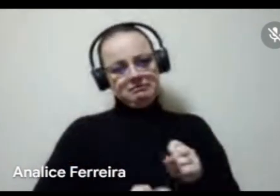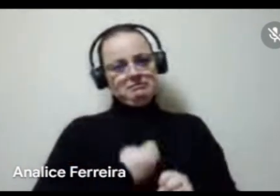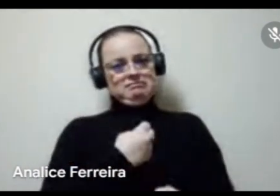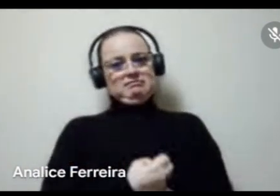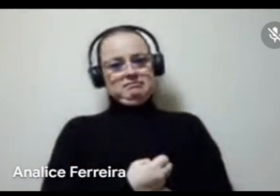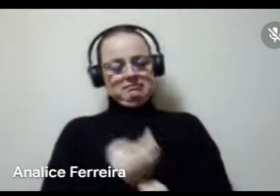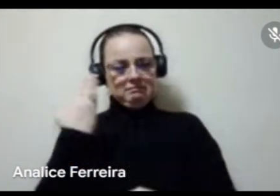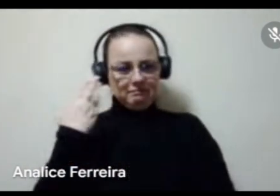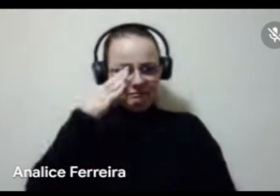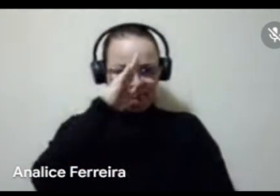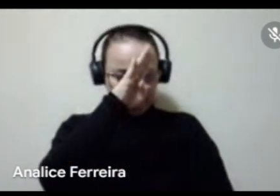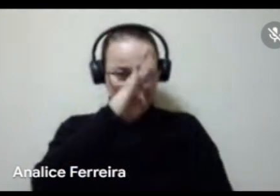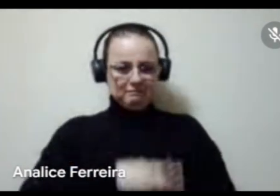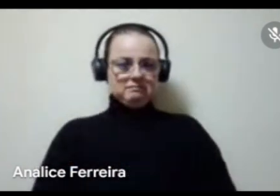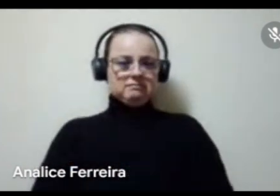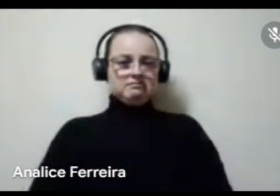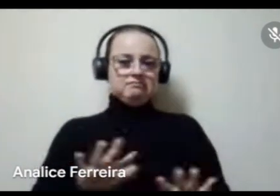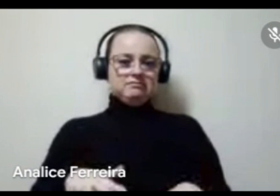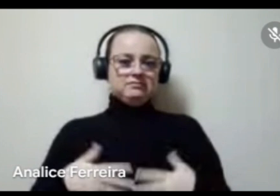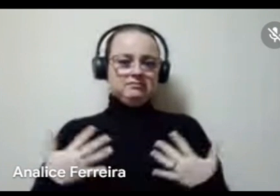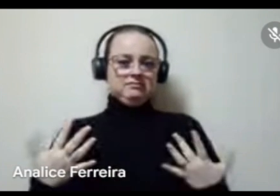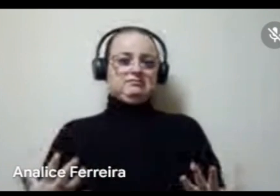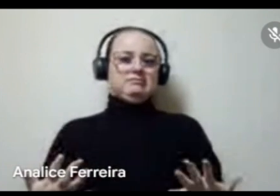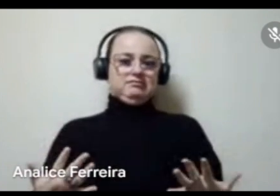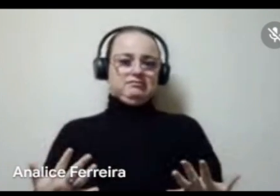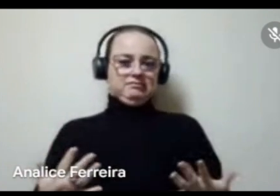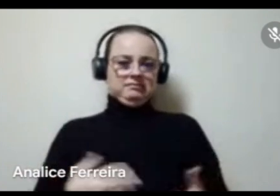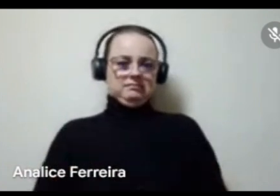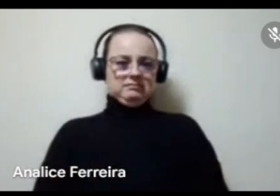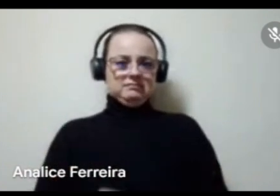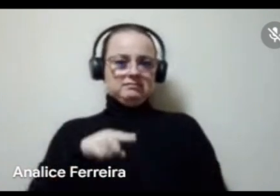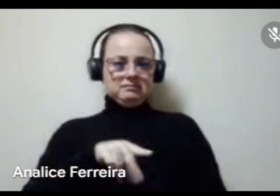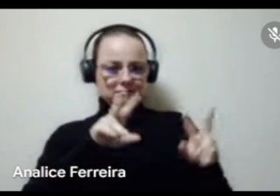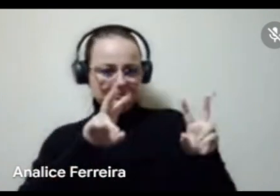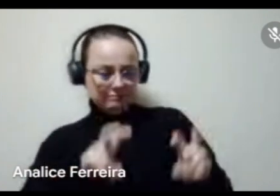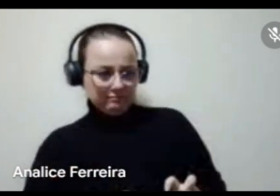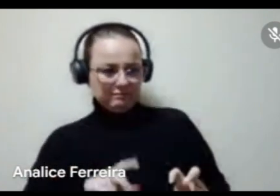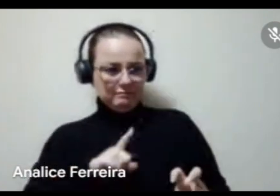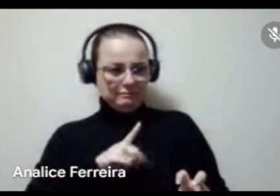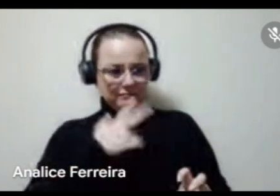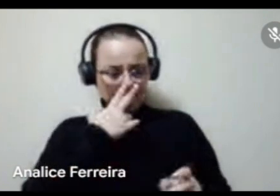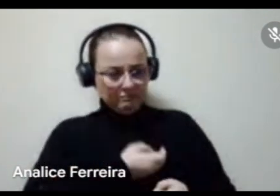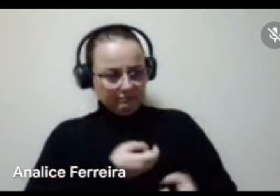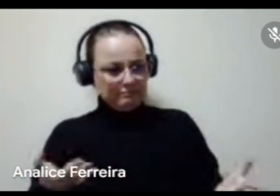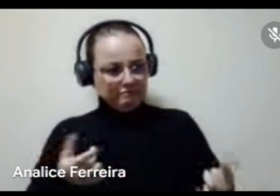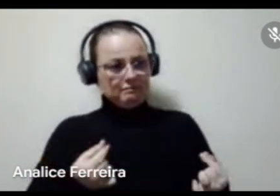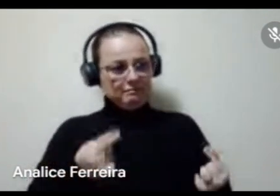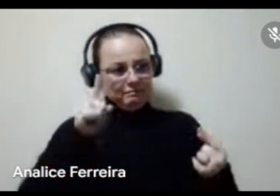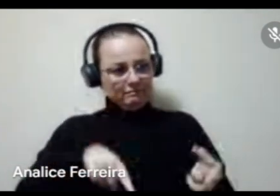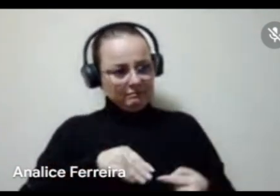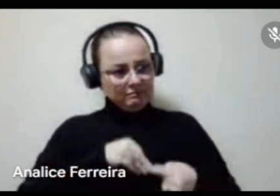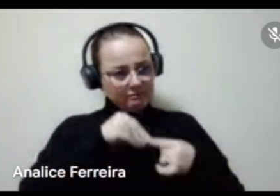Bolsonaro. Então, essa questão da concentração dos recursos, na verdade, é o principal problema.